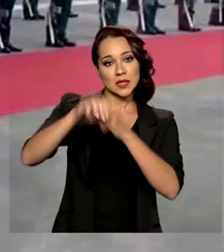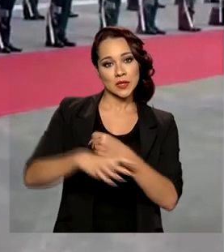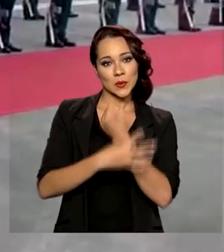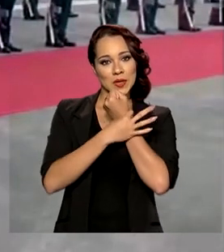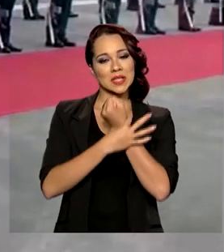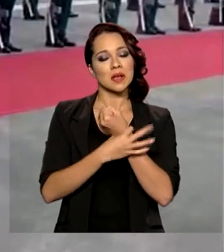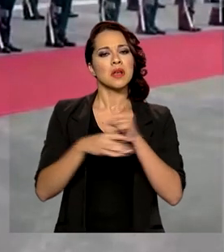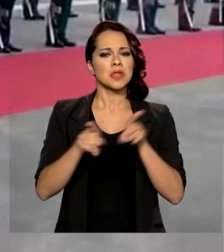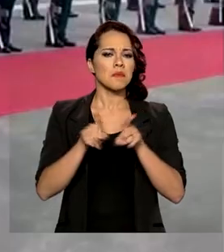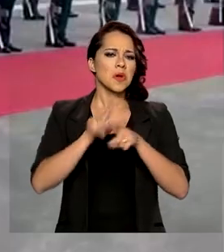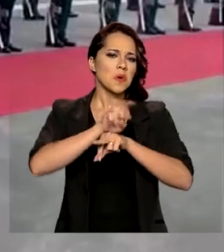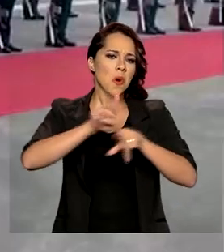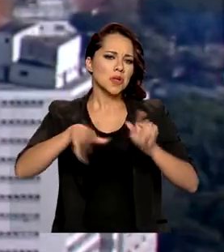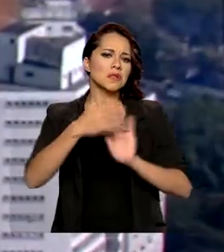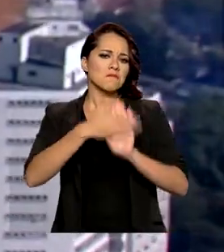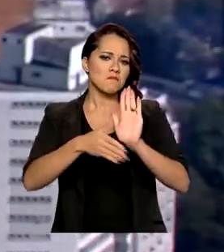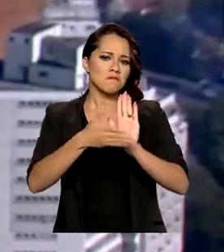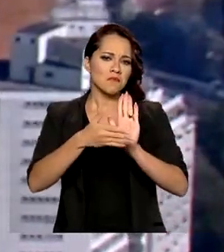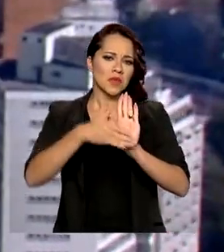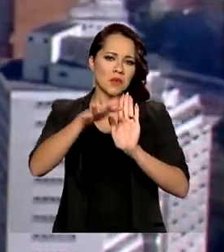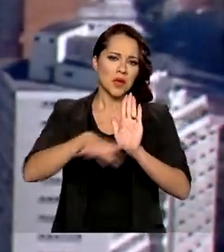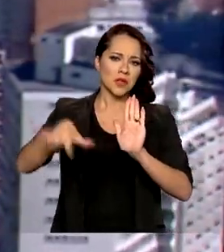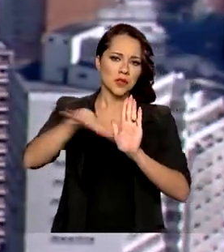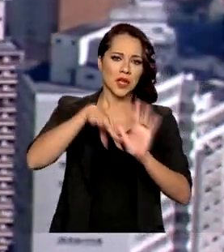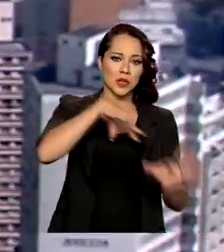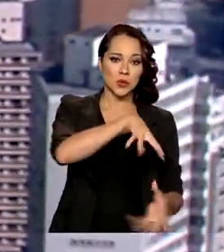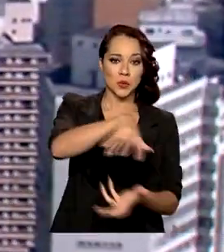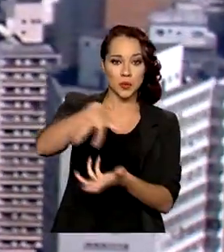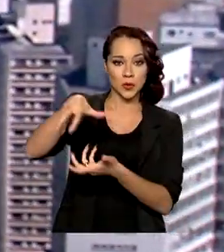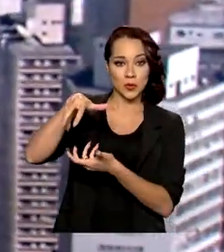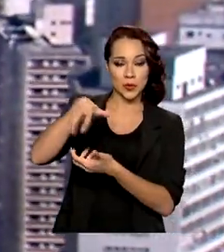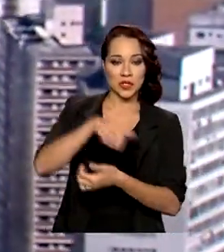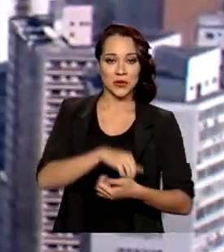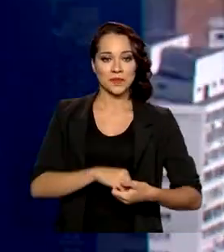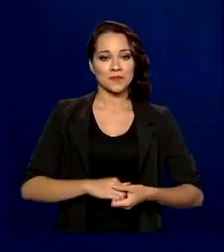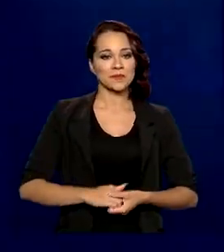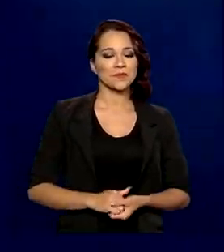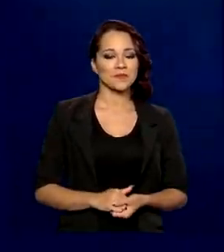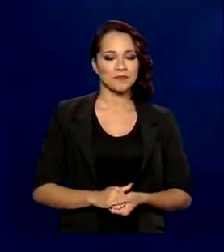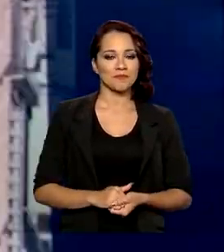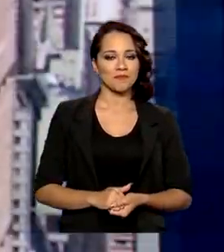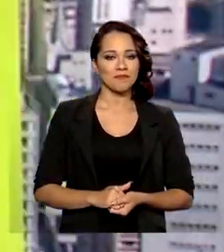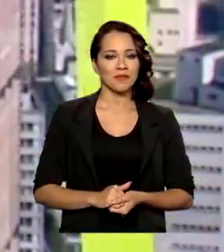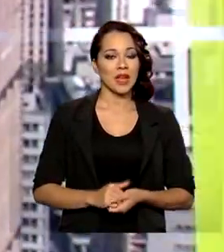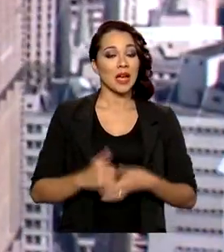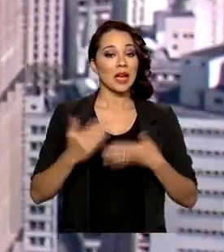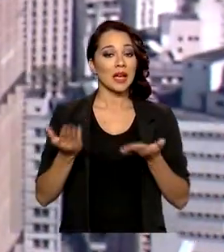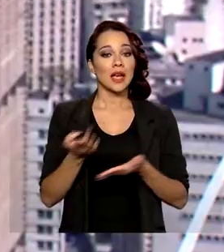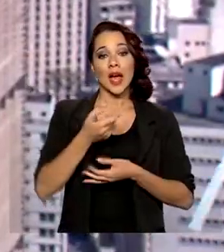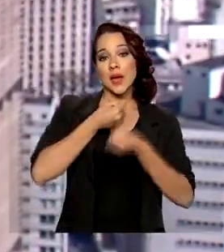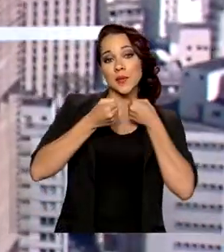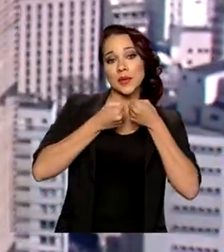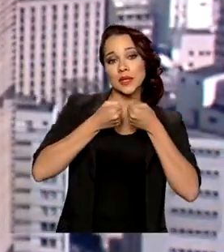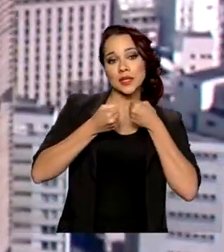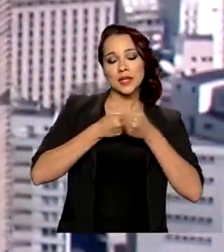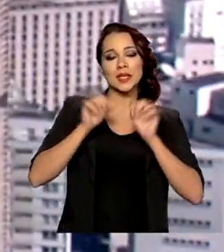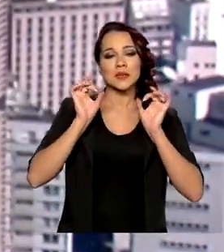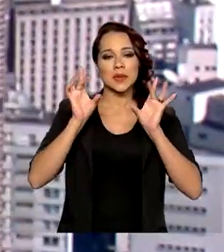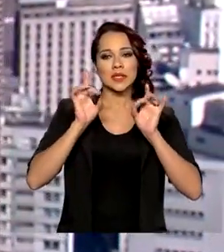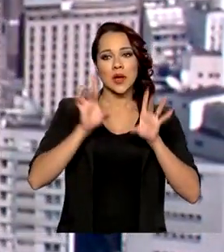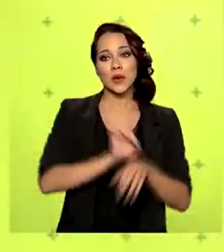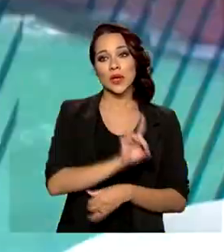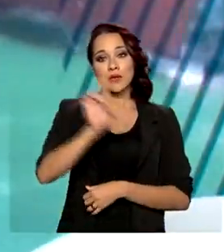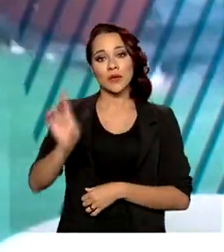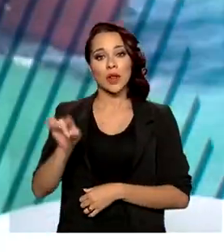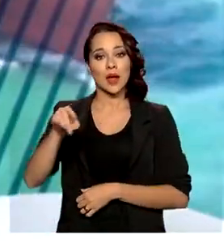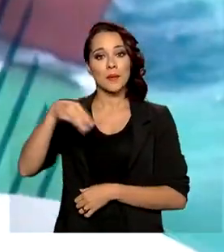defesa e segurança, além de questões às pautas regional e mundial. E a nossa enviada especial à Guiana, a